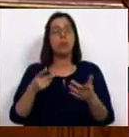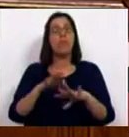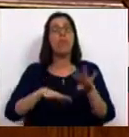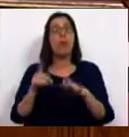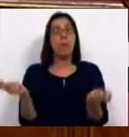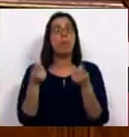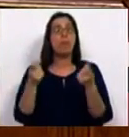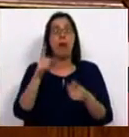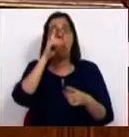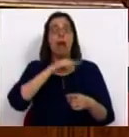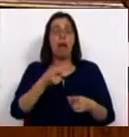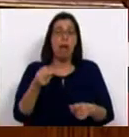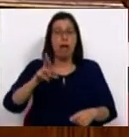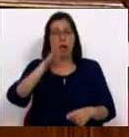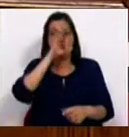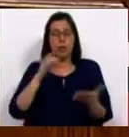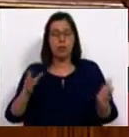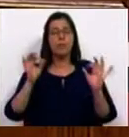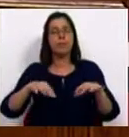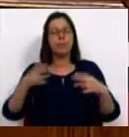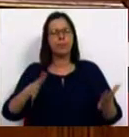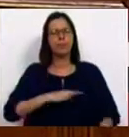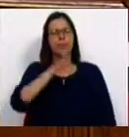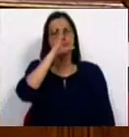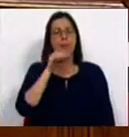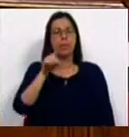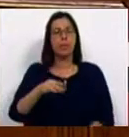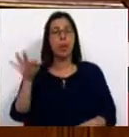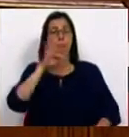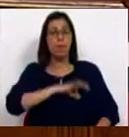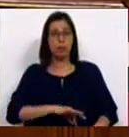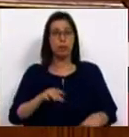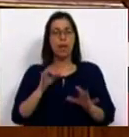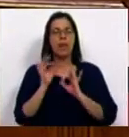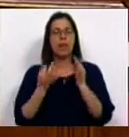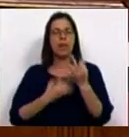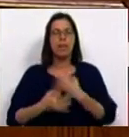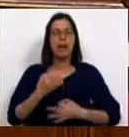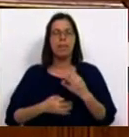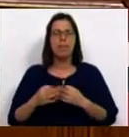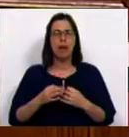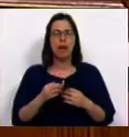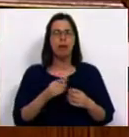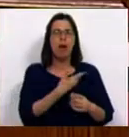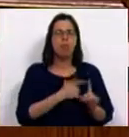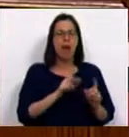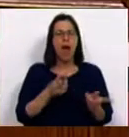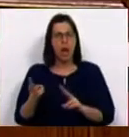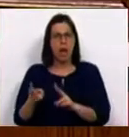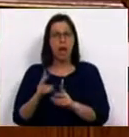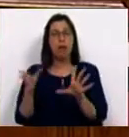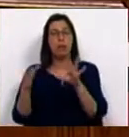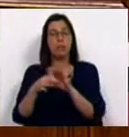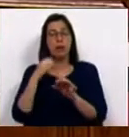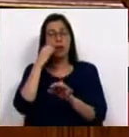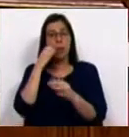cultivada, como sabemos, pelo anterior Governo. E, por fim, Sr. Ministro, os profissionais das terapias ou das terapêuticas não convencionais estão a